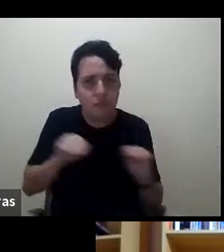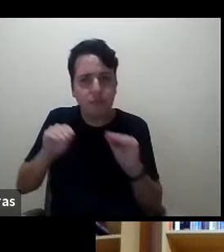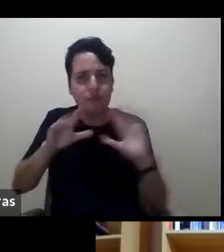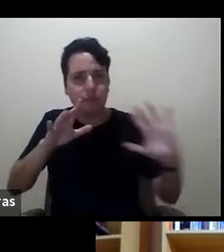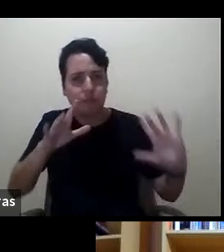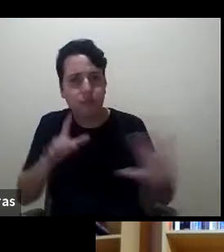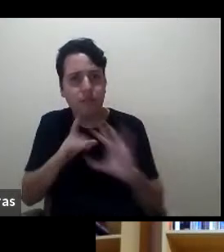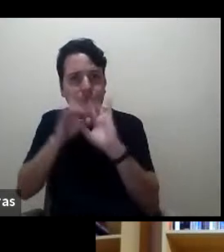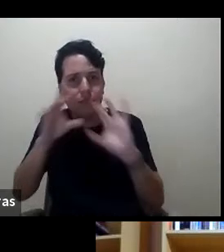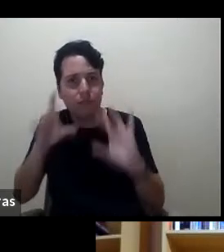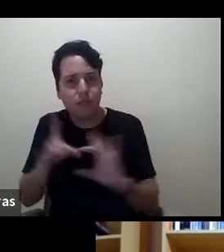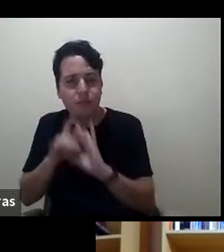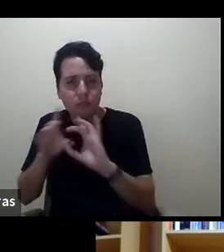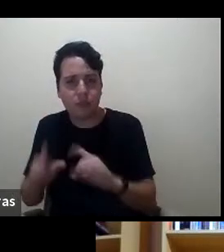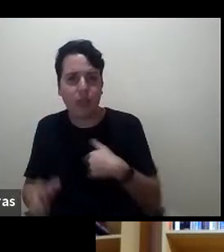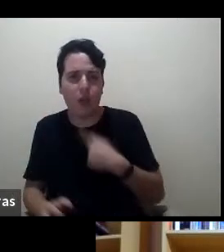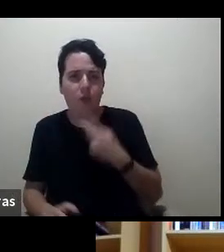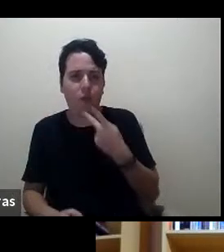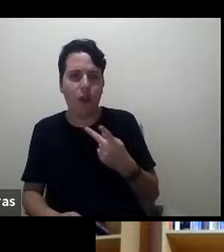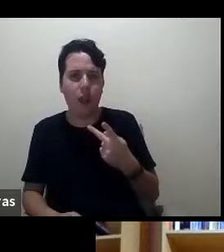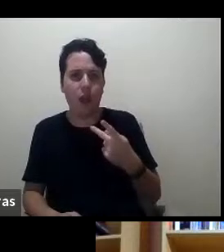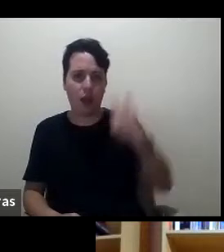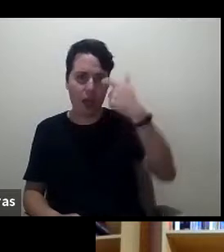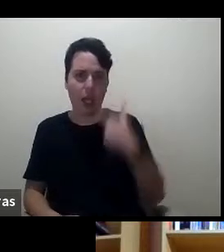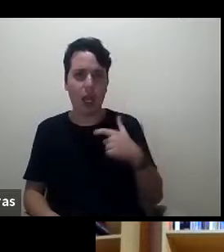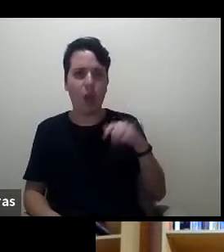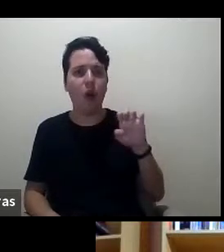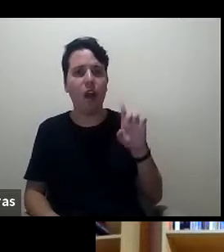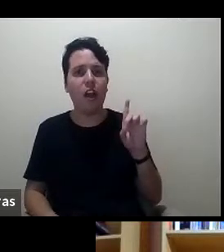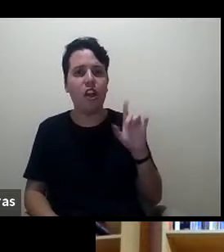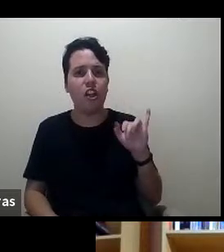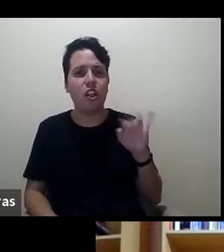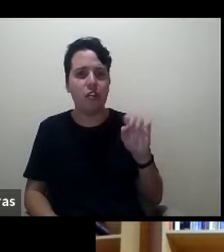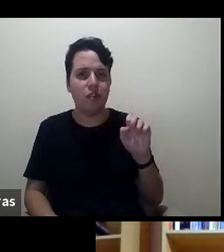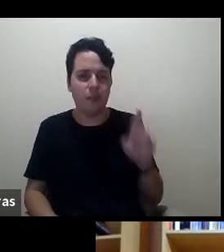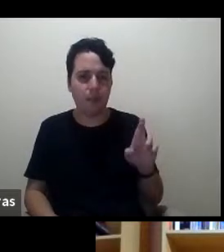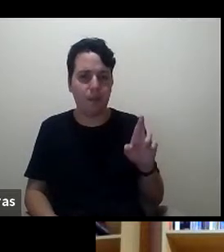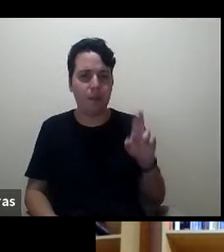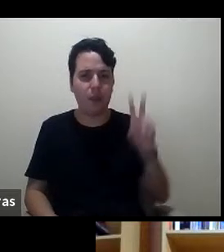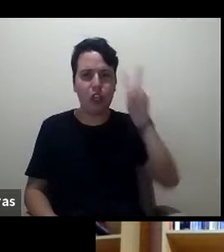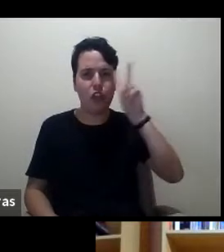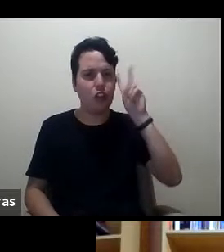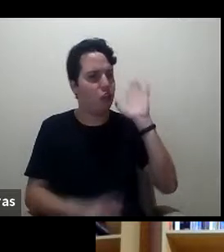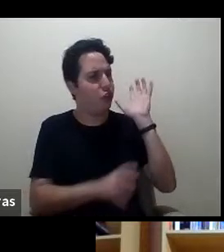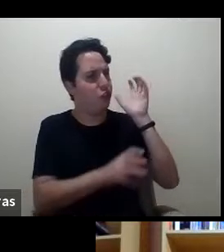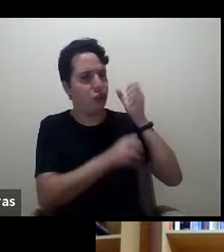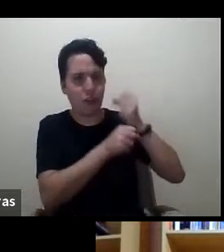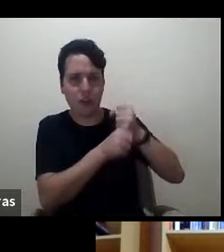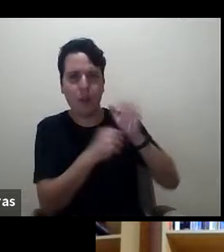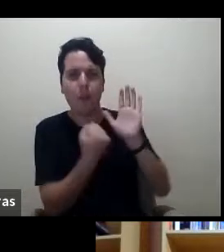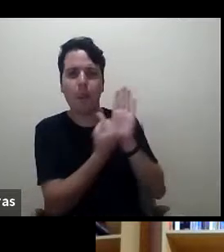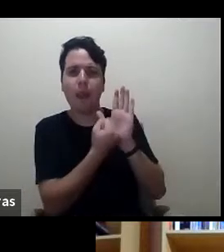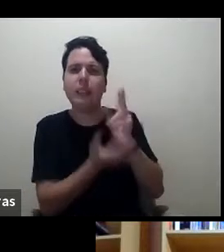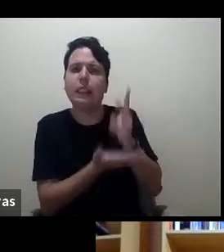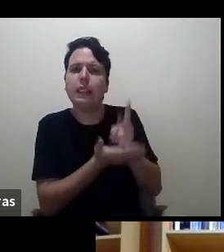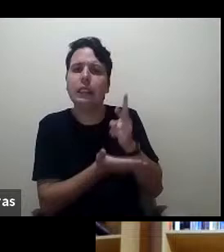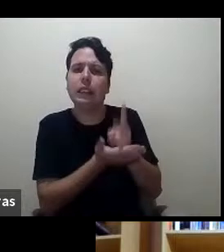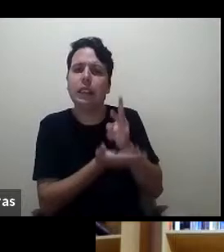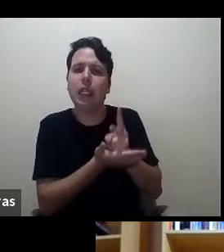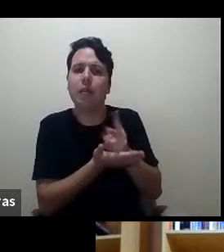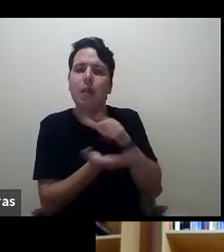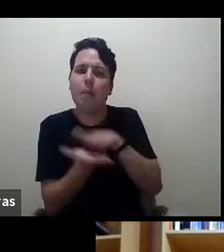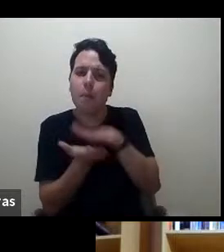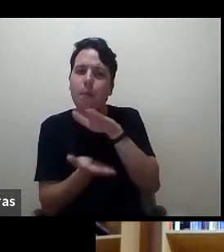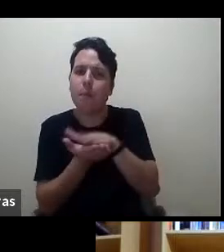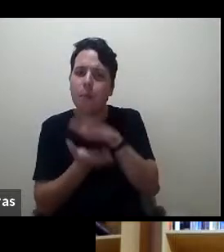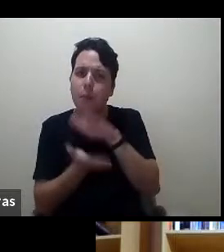vou falar como editor historicamente a educação na realidade sempre publicou resenhas nos últimos anos nós paramos de